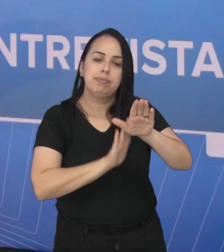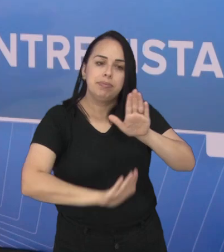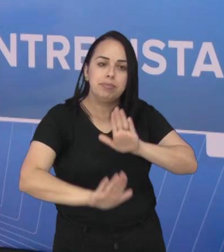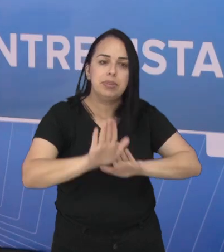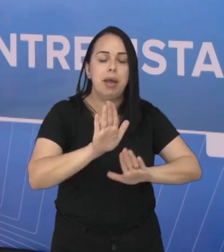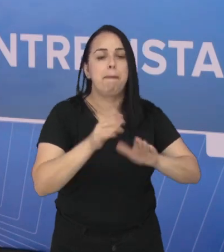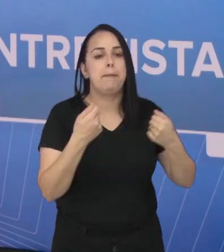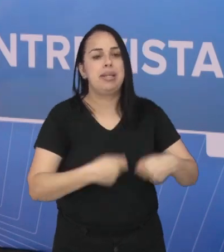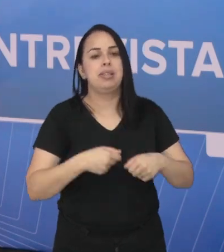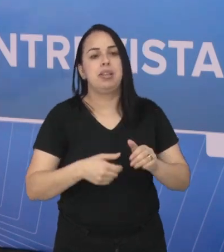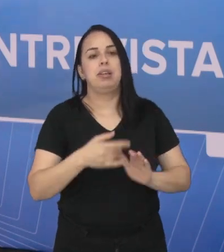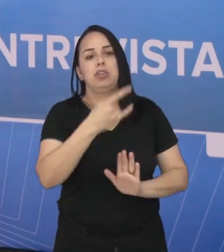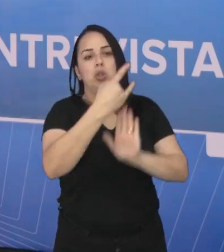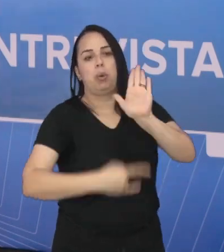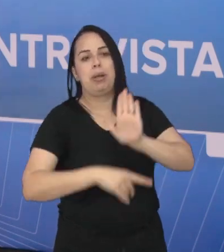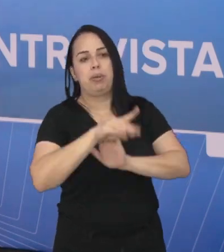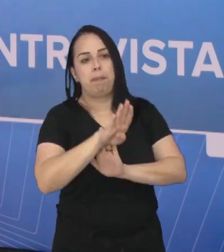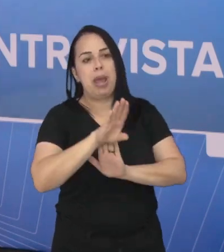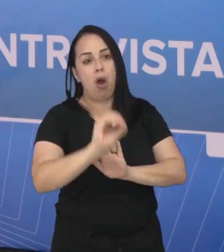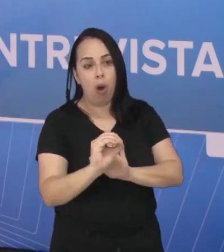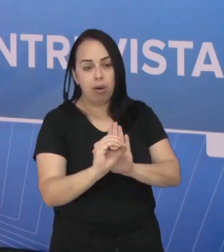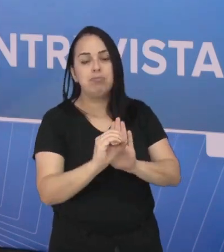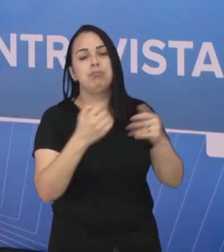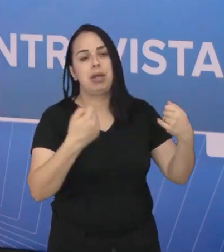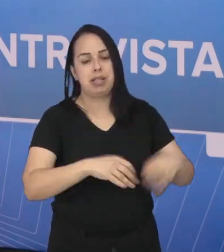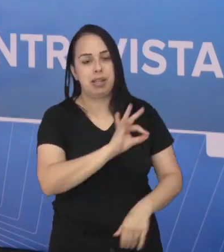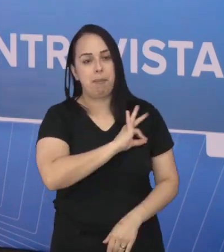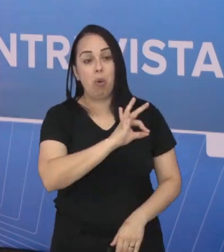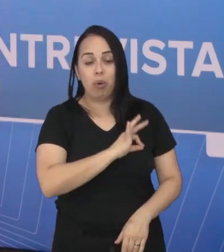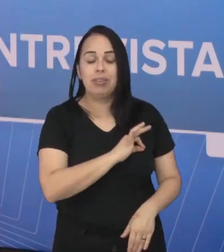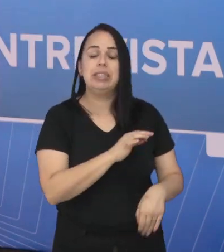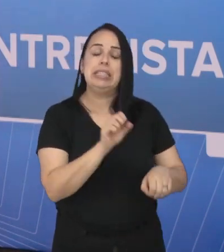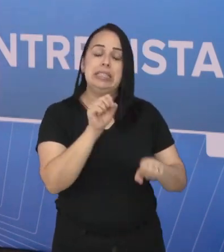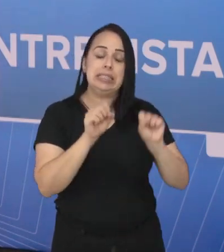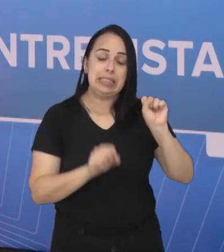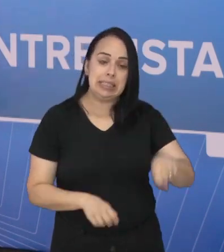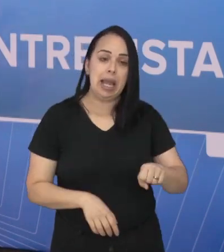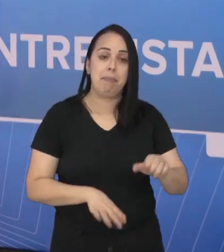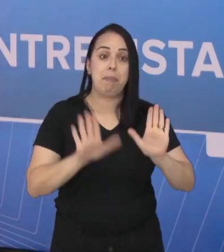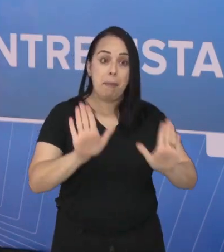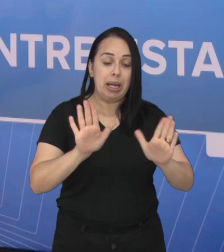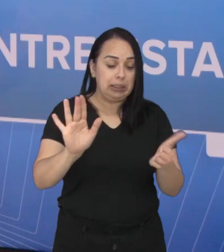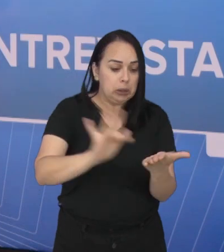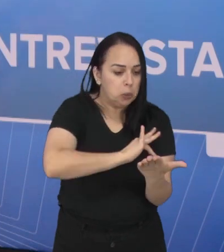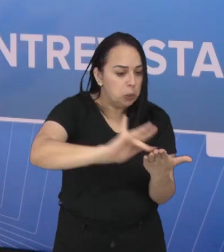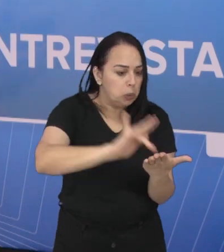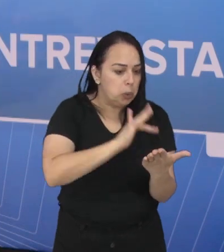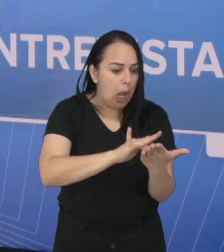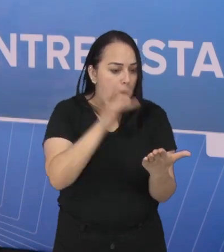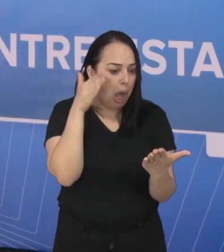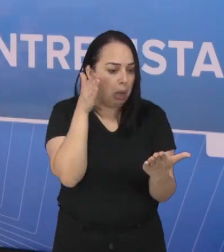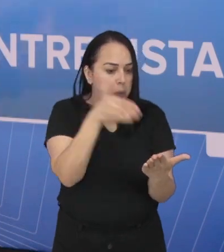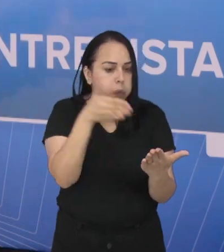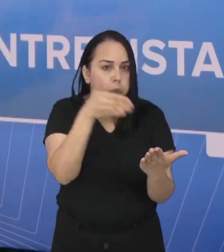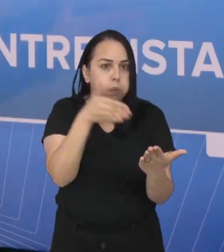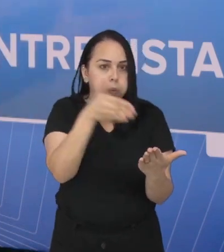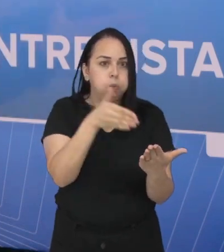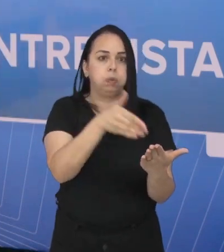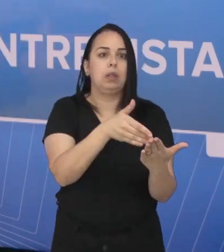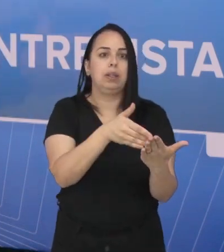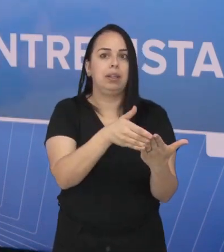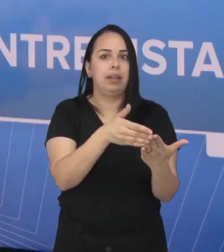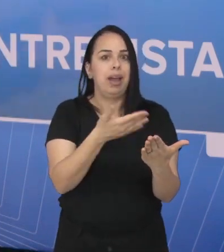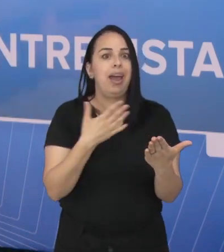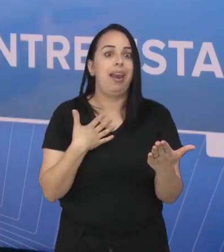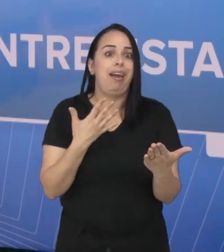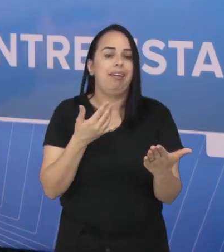cuidado, vamos fazer o boletim de ocorrência, aí não aconteceu. Mas sim, esse excesso acaba colocando a pessoa numa